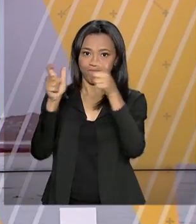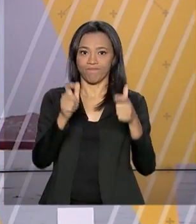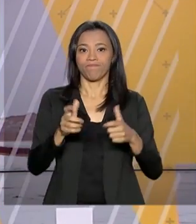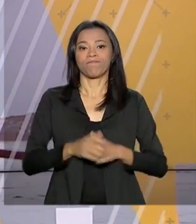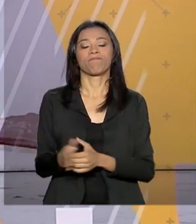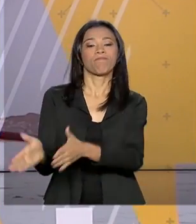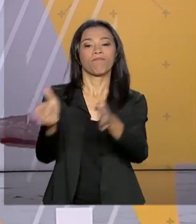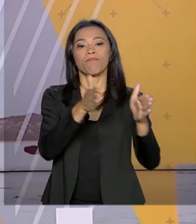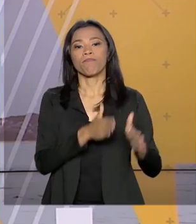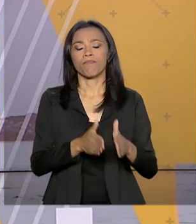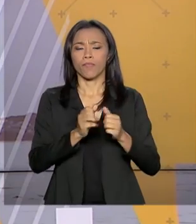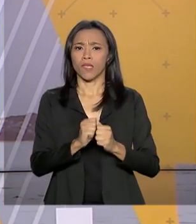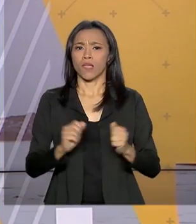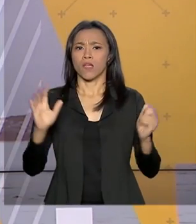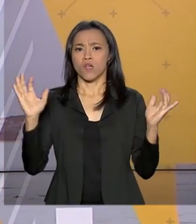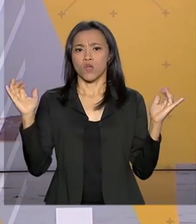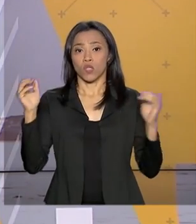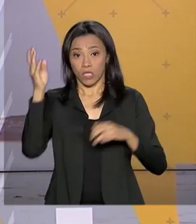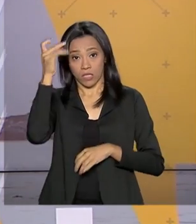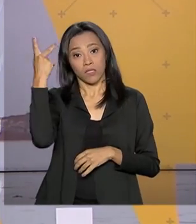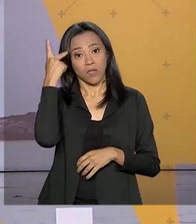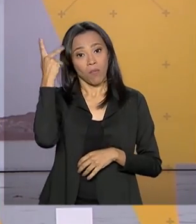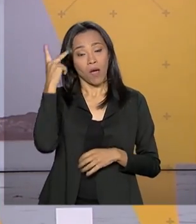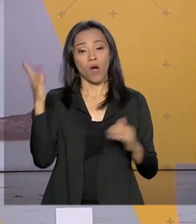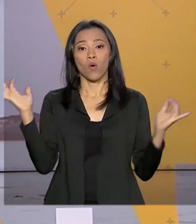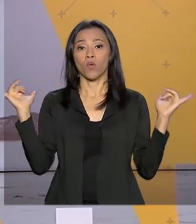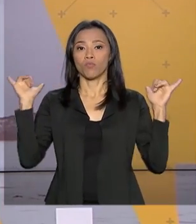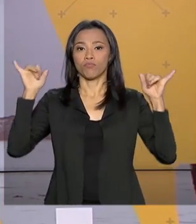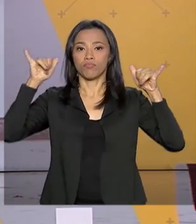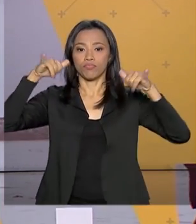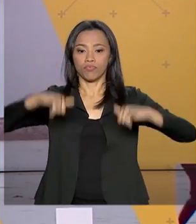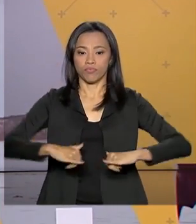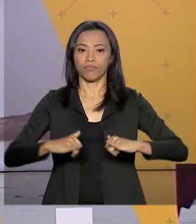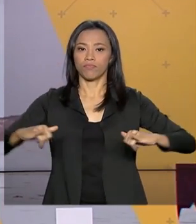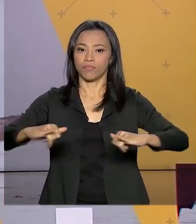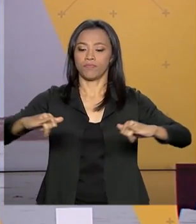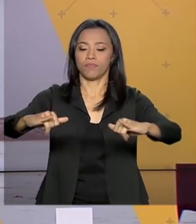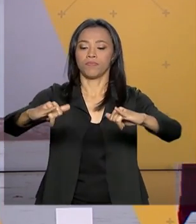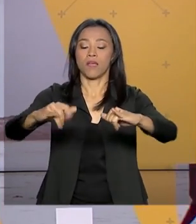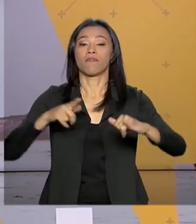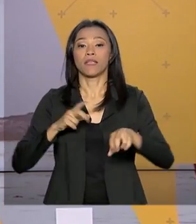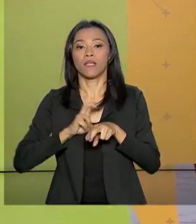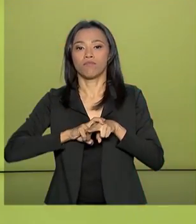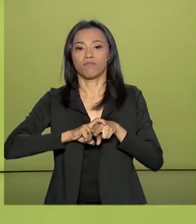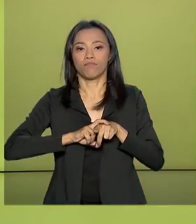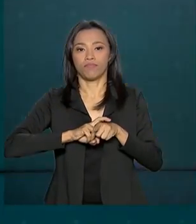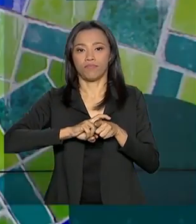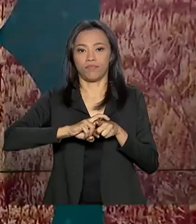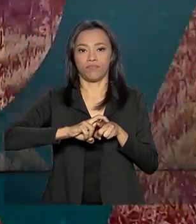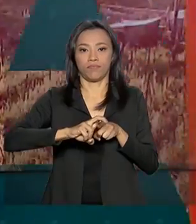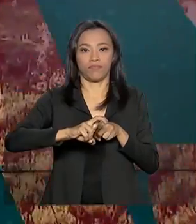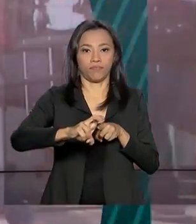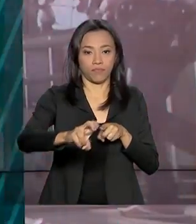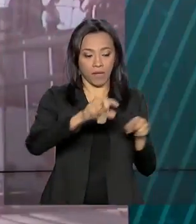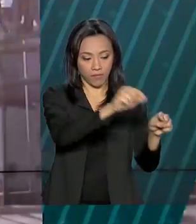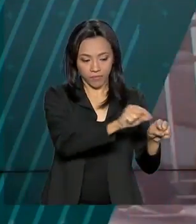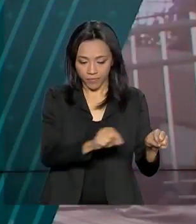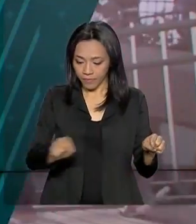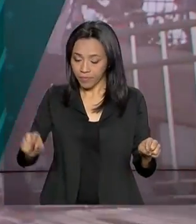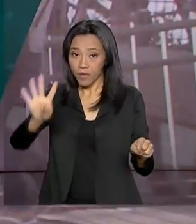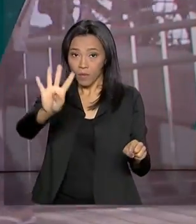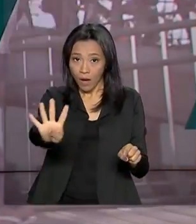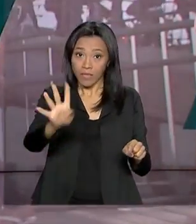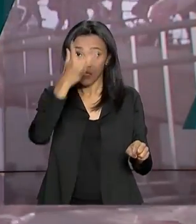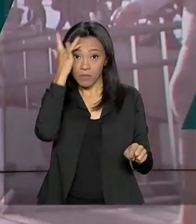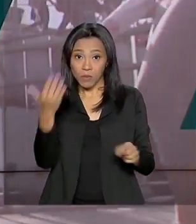O aeroporto de Guarulhos, o maior do Brasil, contará com um monotrilho para interligar os quatro terminais. Atualmente, os passageiros que chegam